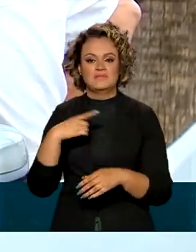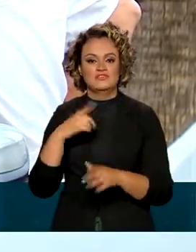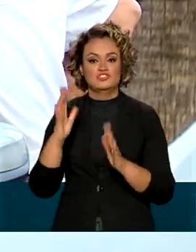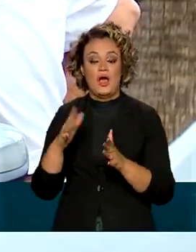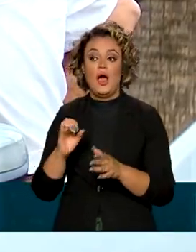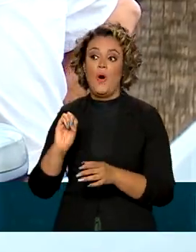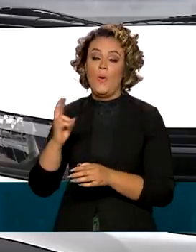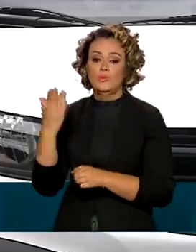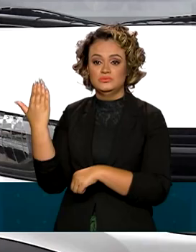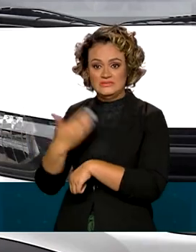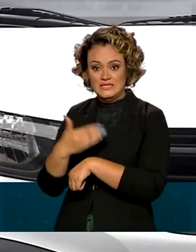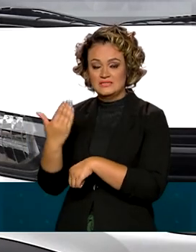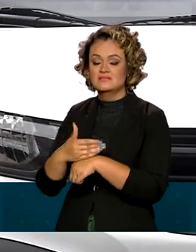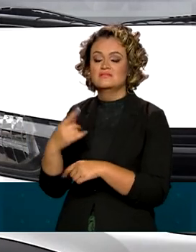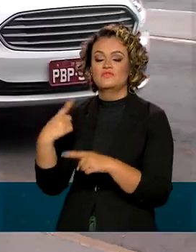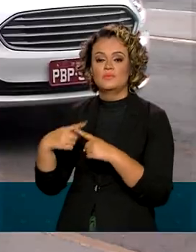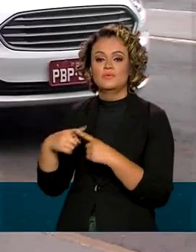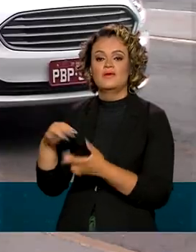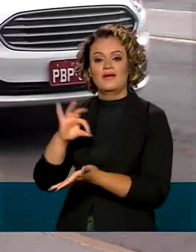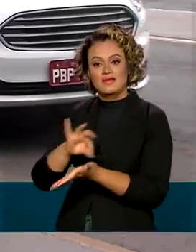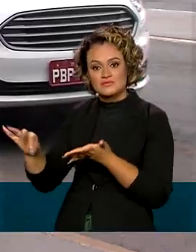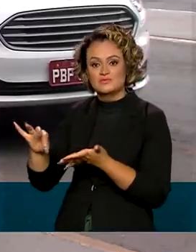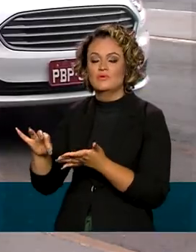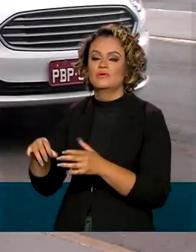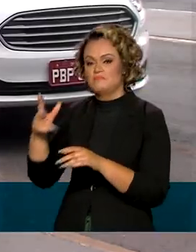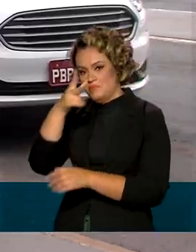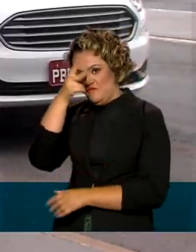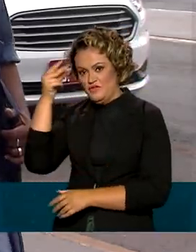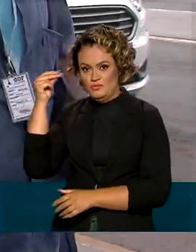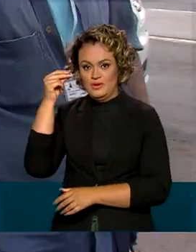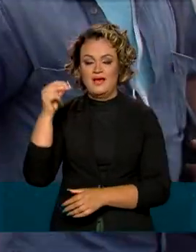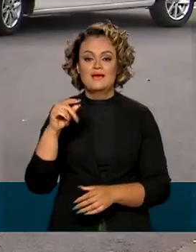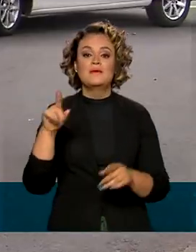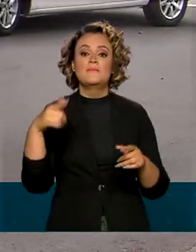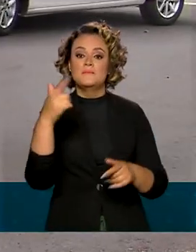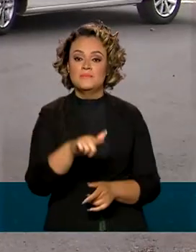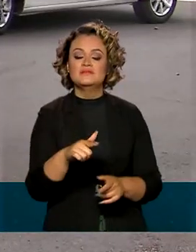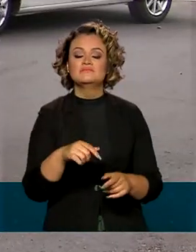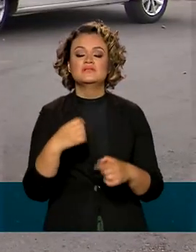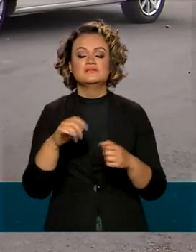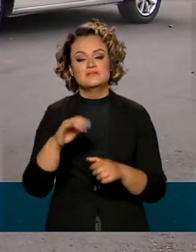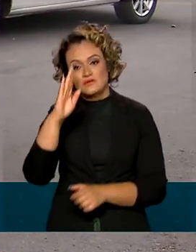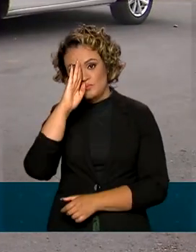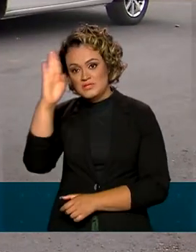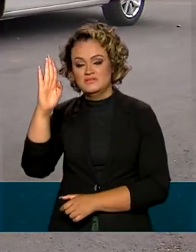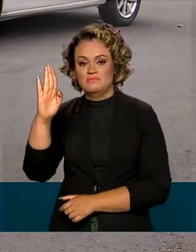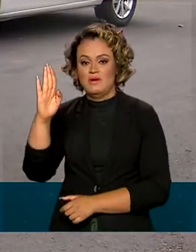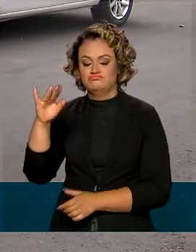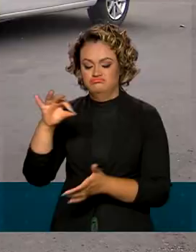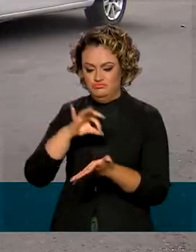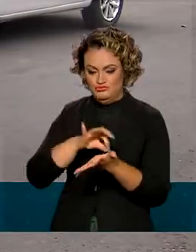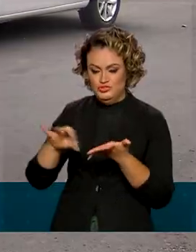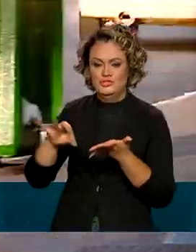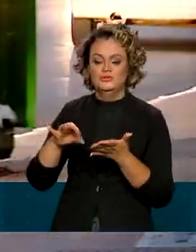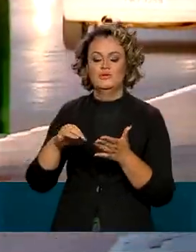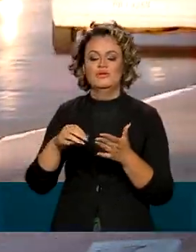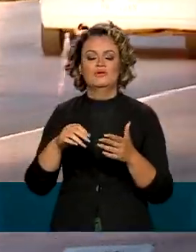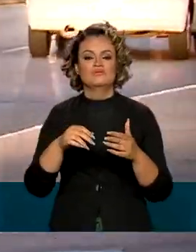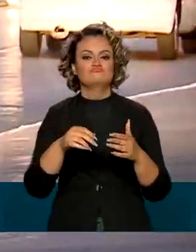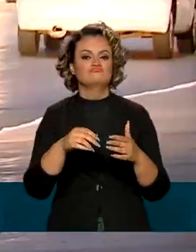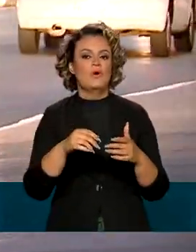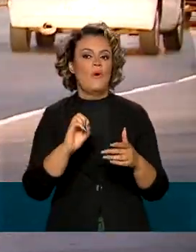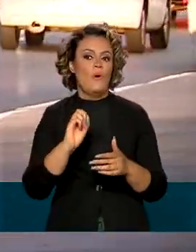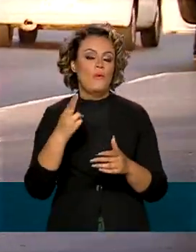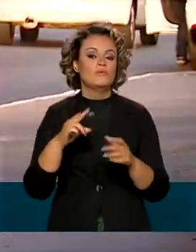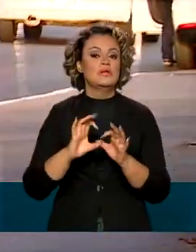Já os taxistas recebem os registrados nas prefeituras. Eles ainda precisam ser titulares da concessão, permissão, licença ou